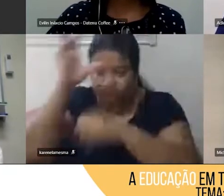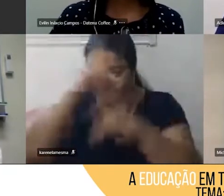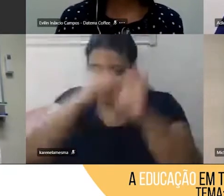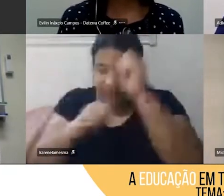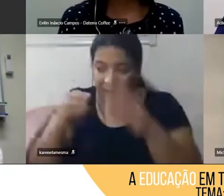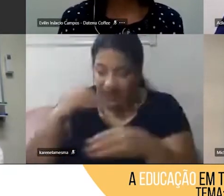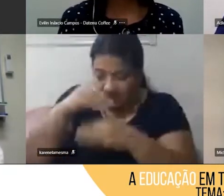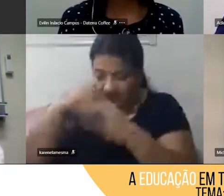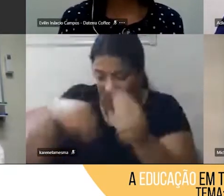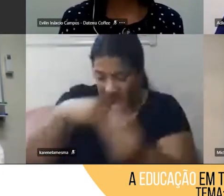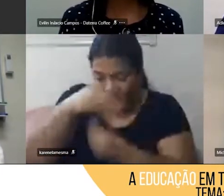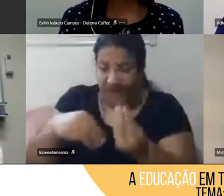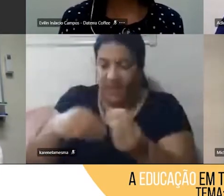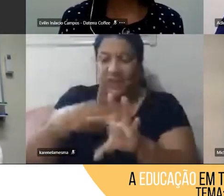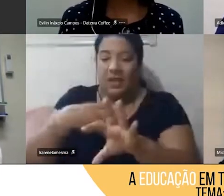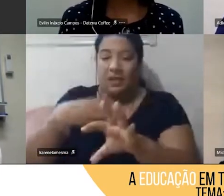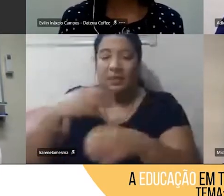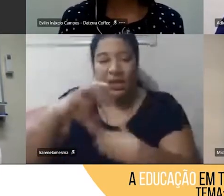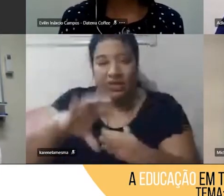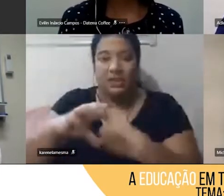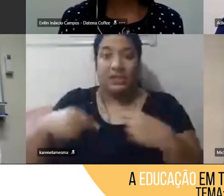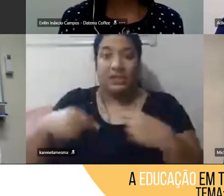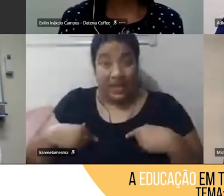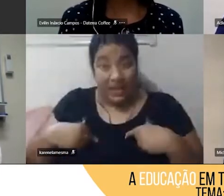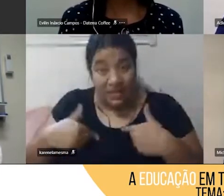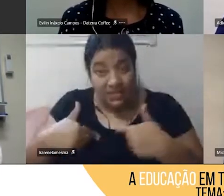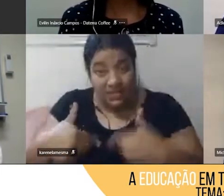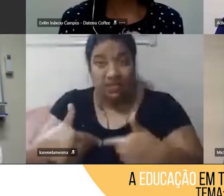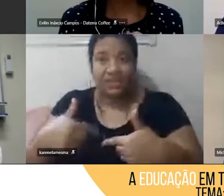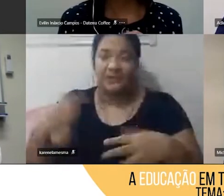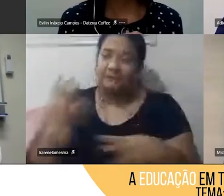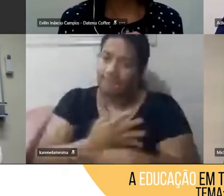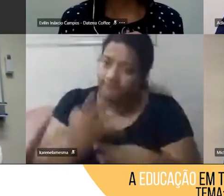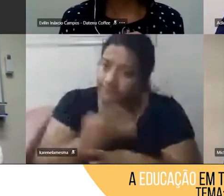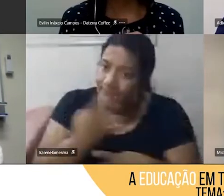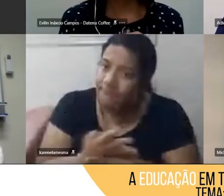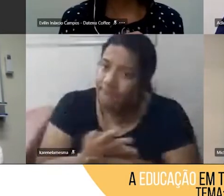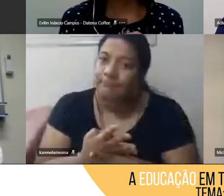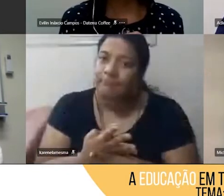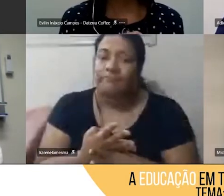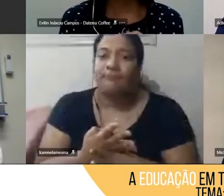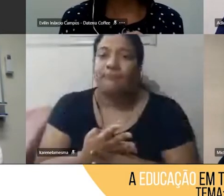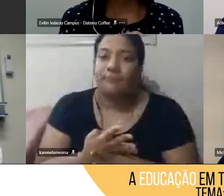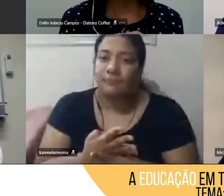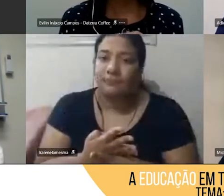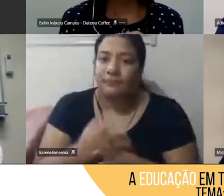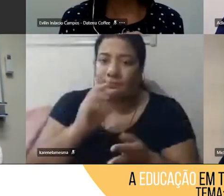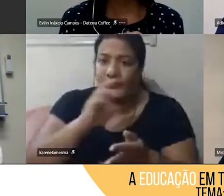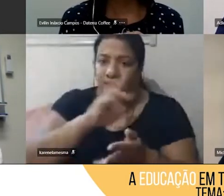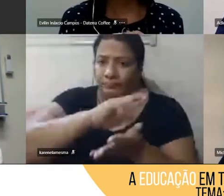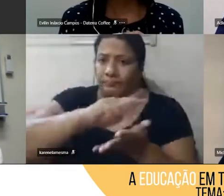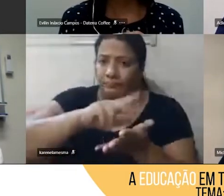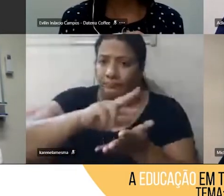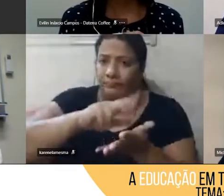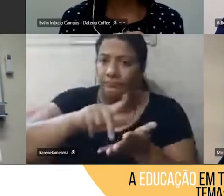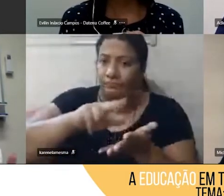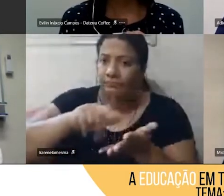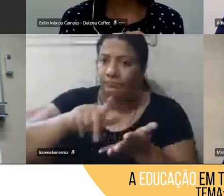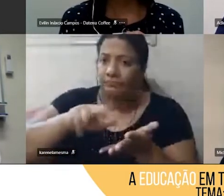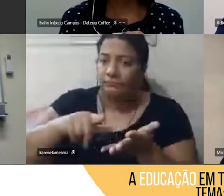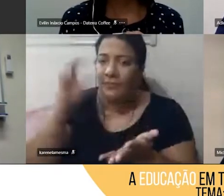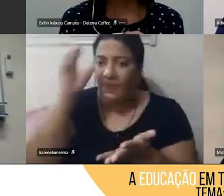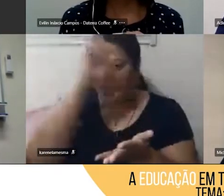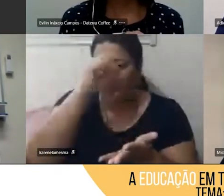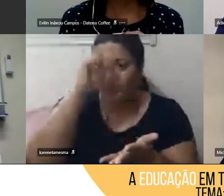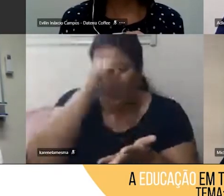proatividade, sobre resiliência, e a gente vai ensinando, em nenhum momento a gente fala,